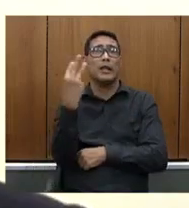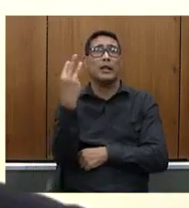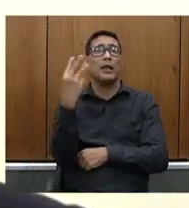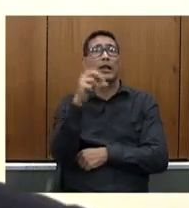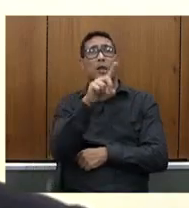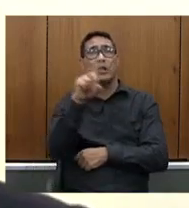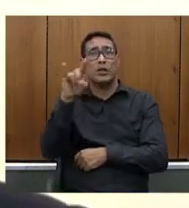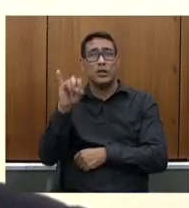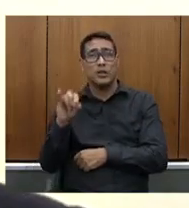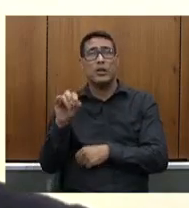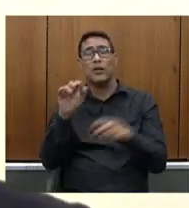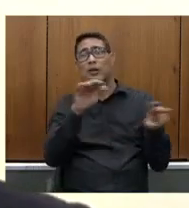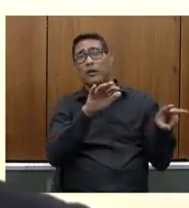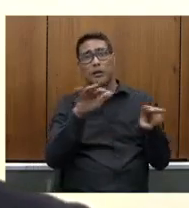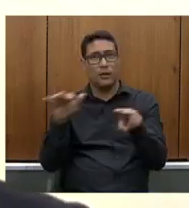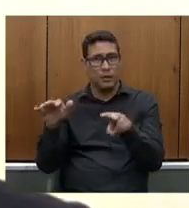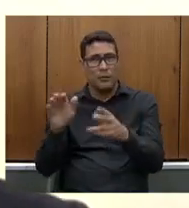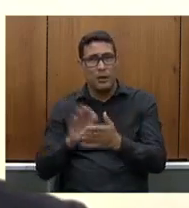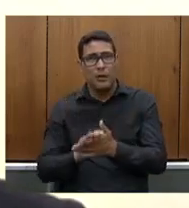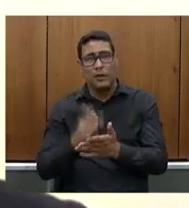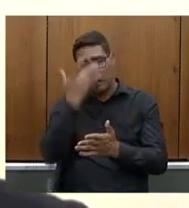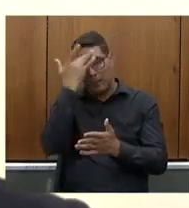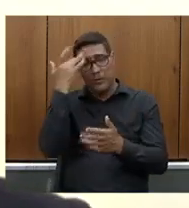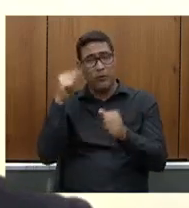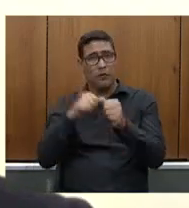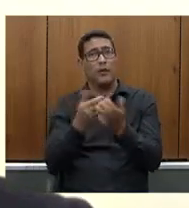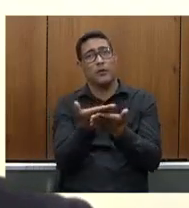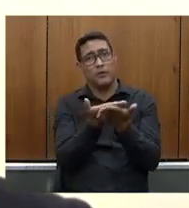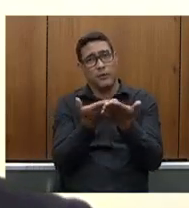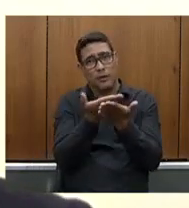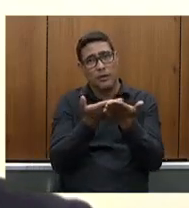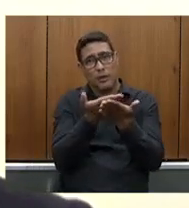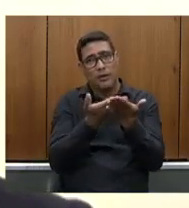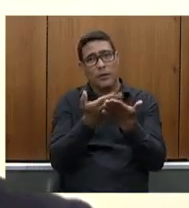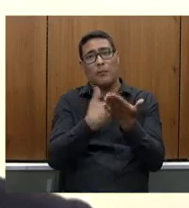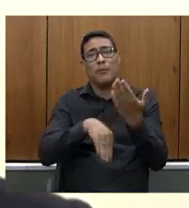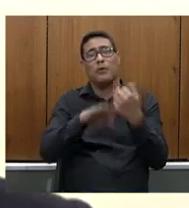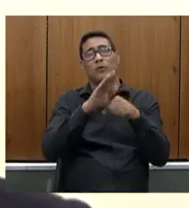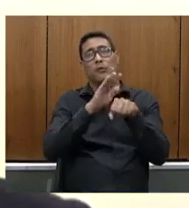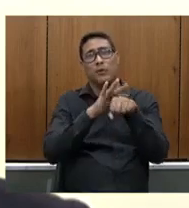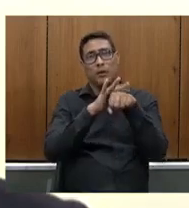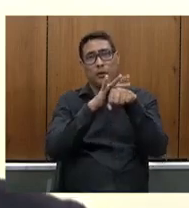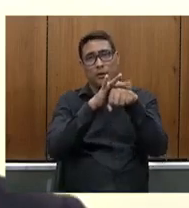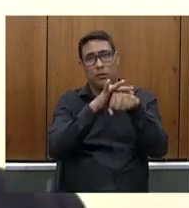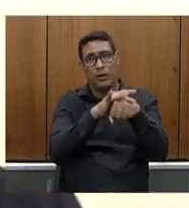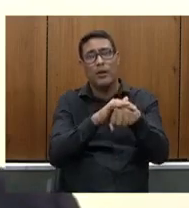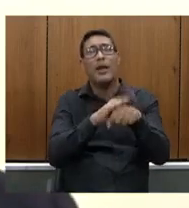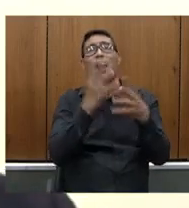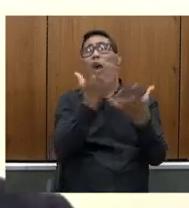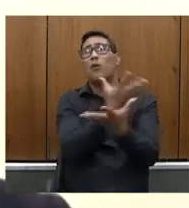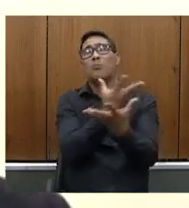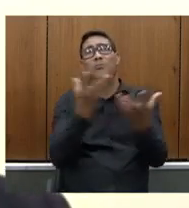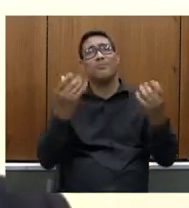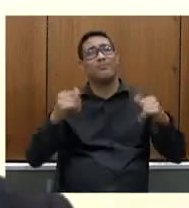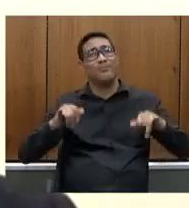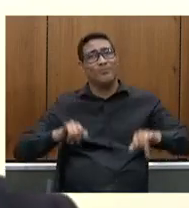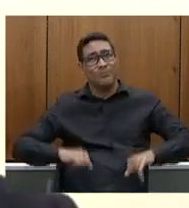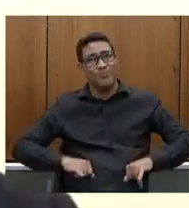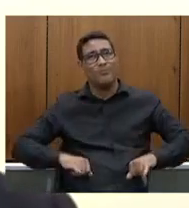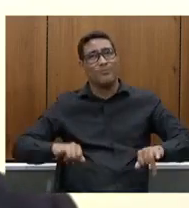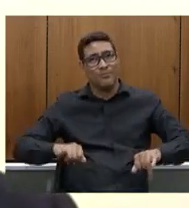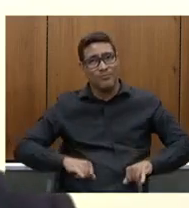os pacientes que tratam dessa doença e é muito sofrido é um tratamento muito